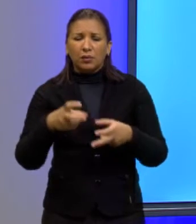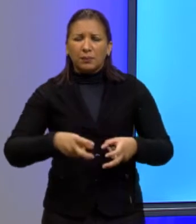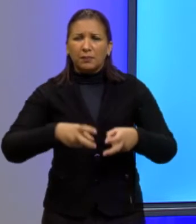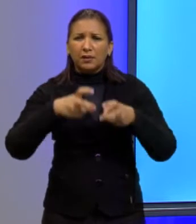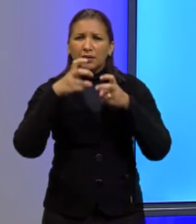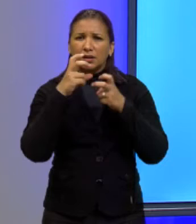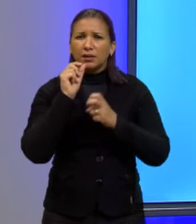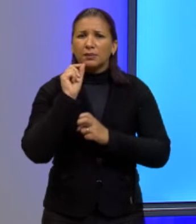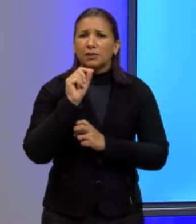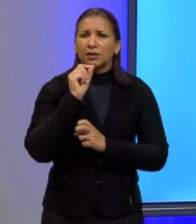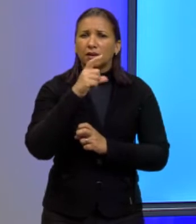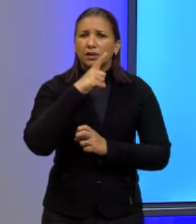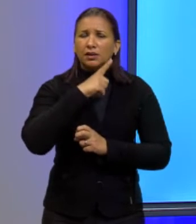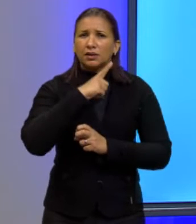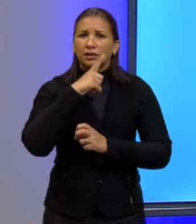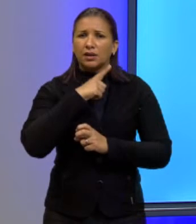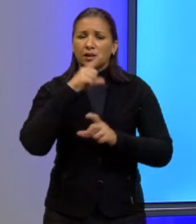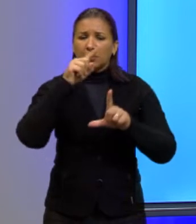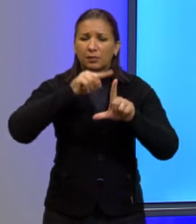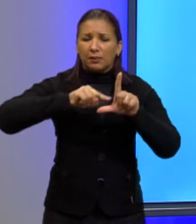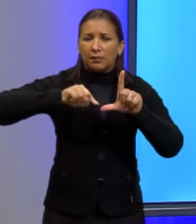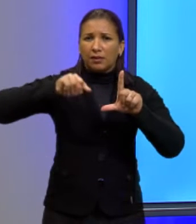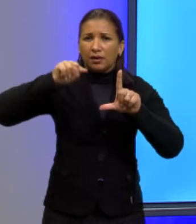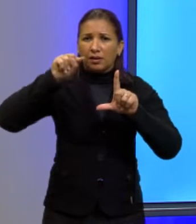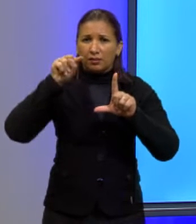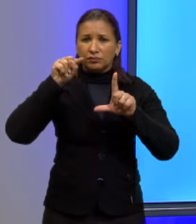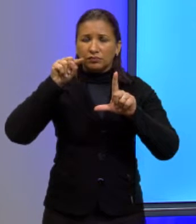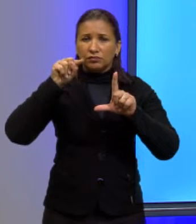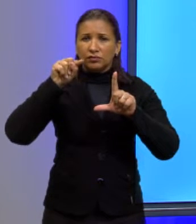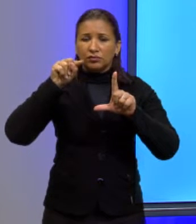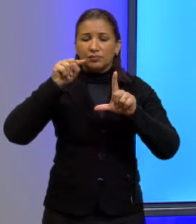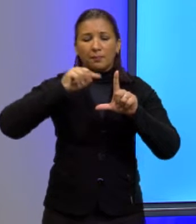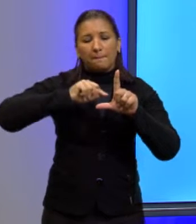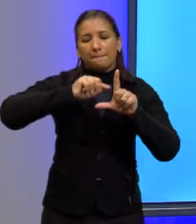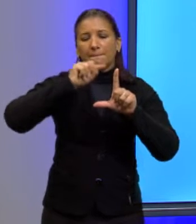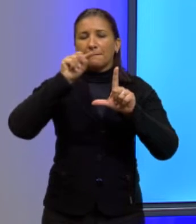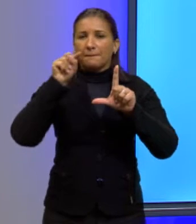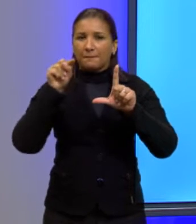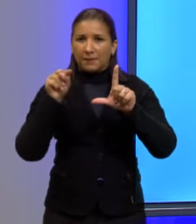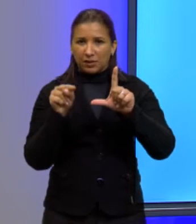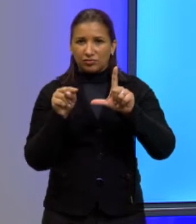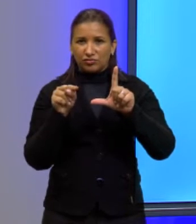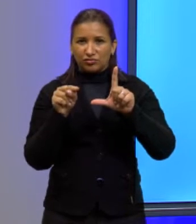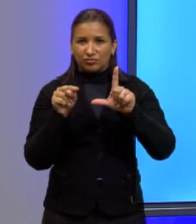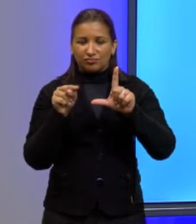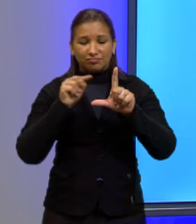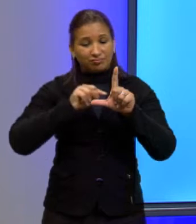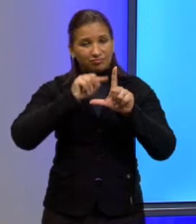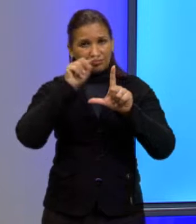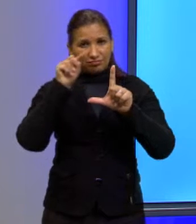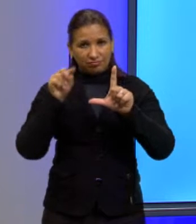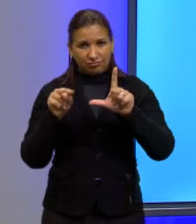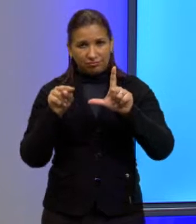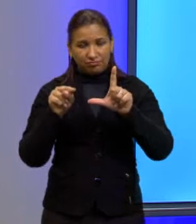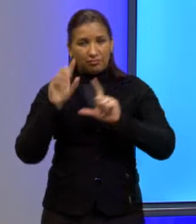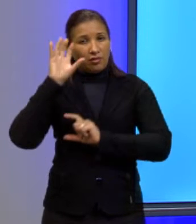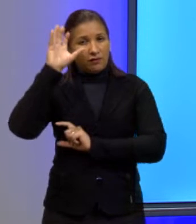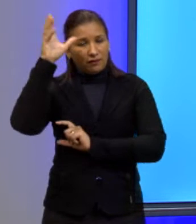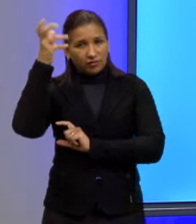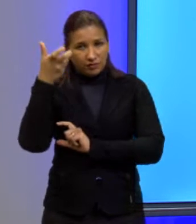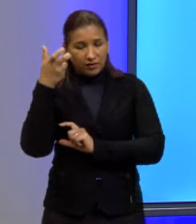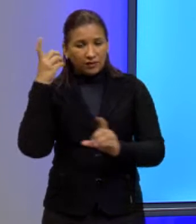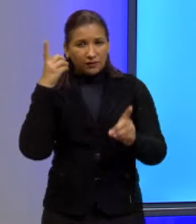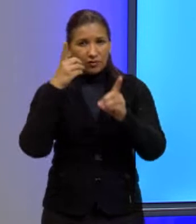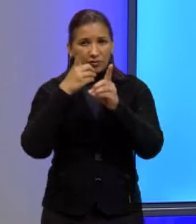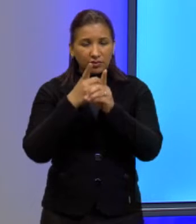que eu tenho uma parábola com a concavidade voltada para baixo. Certo? E aí, eu vou resolver e vou